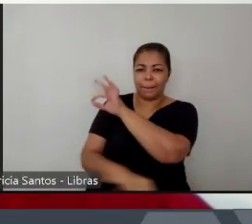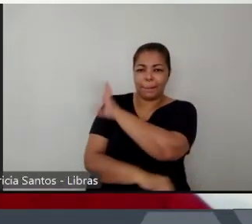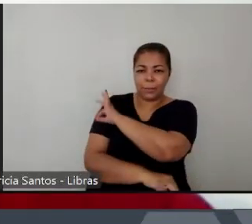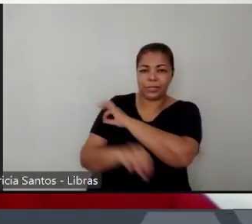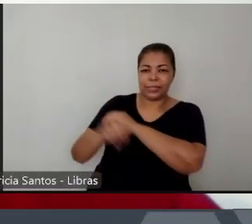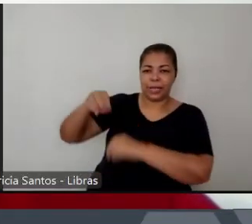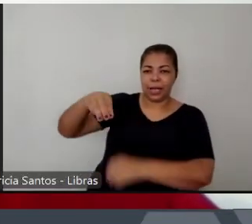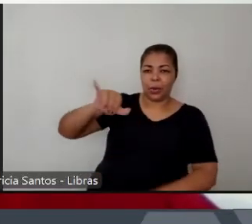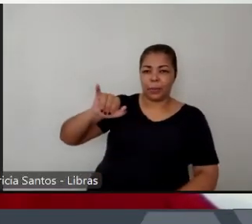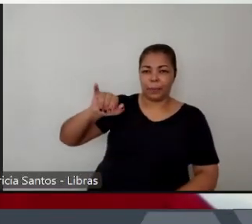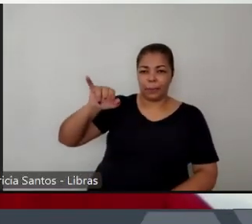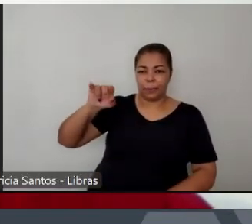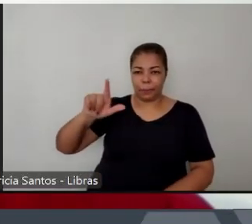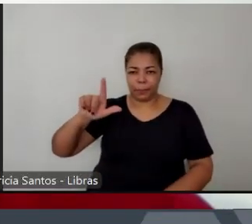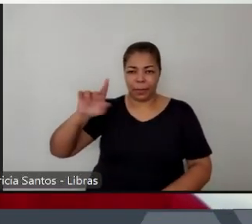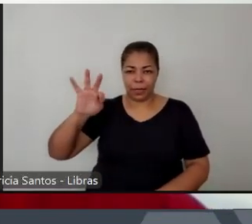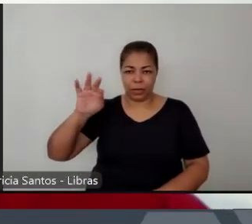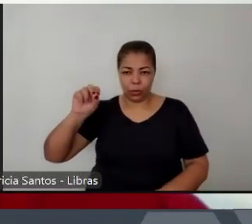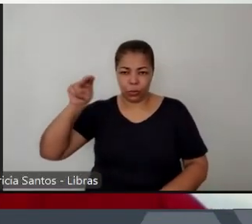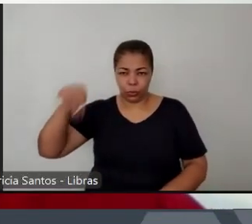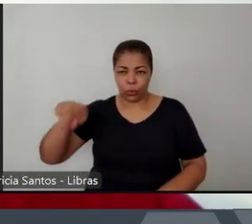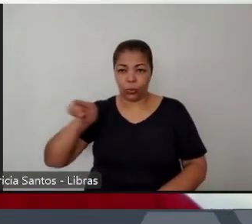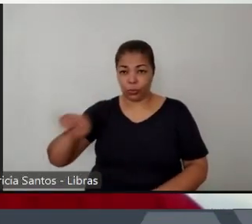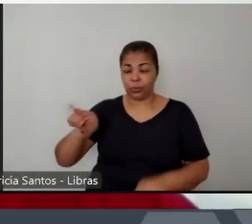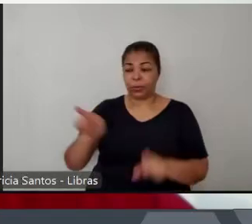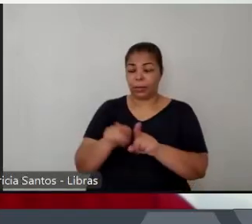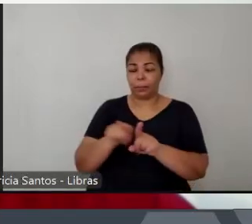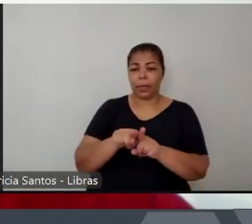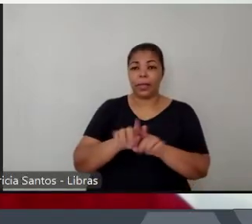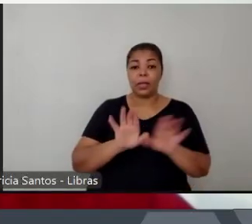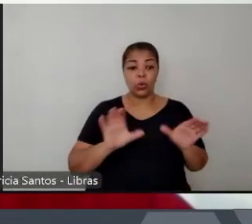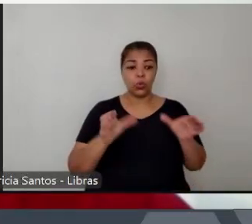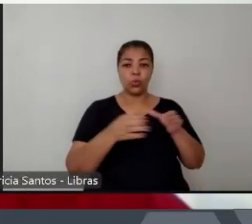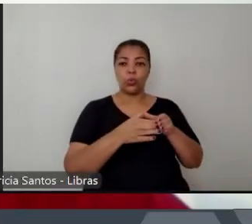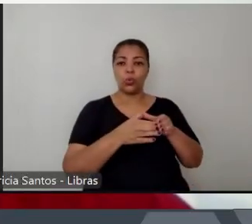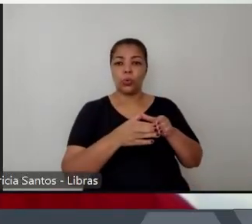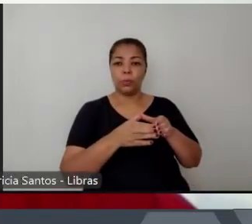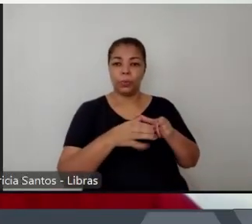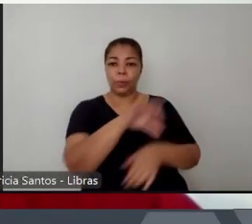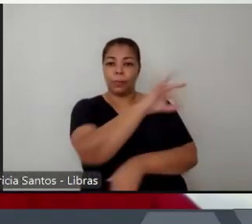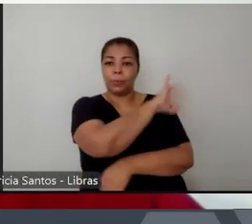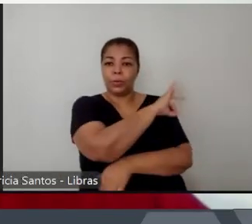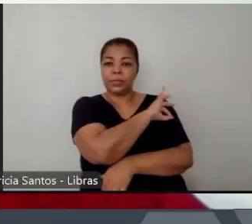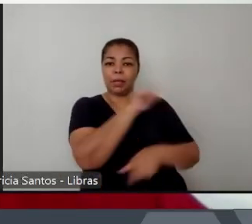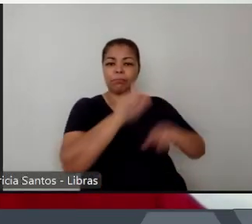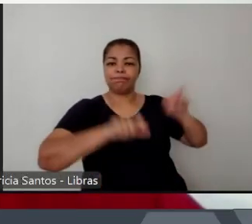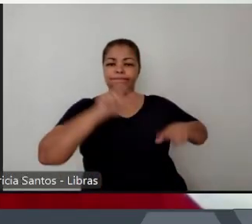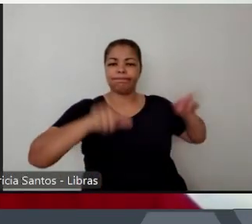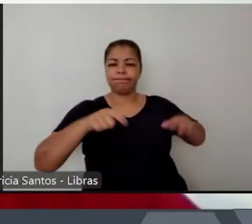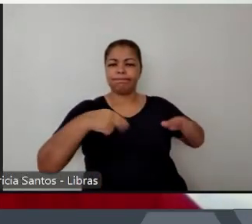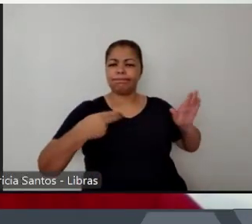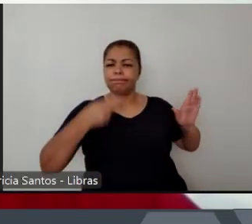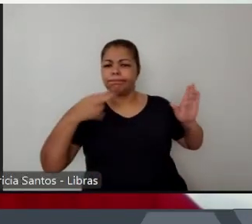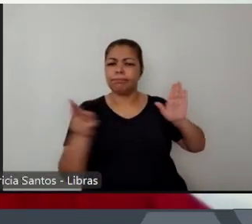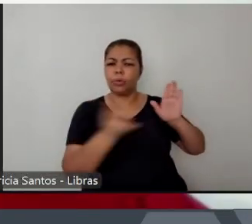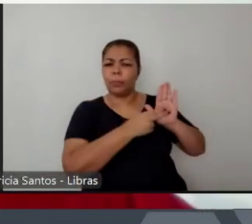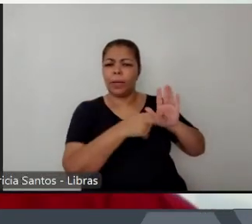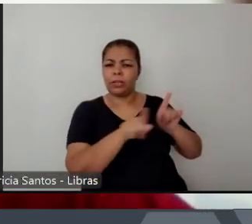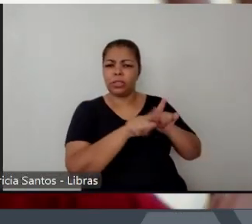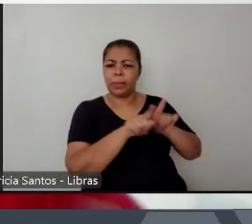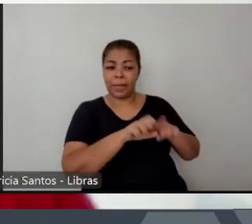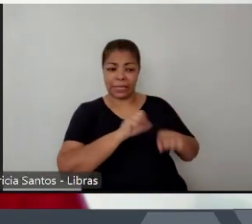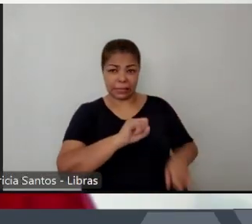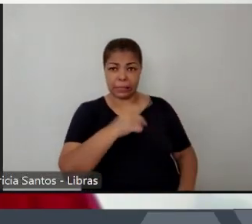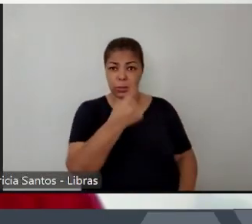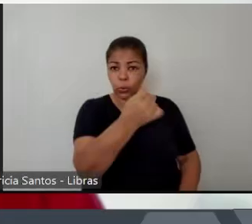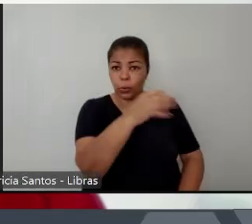caixão e prometem que para cada policial morto dez bandidos iam morrer e começam a matar bandido aqui